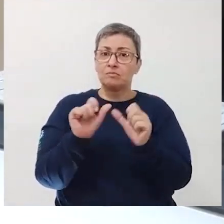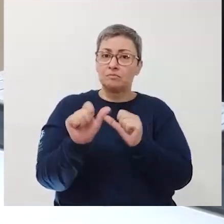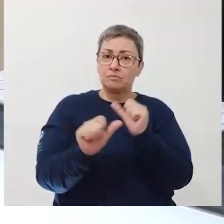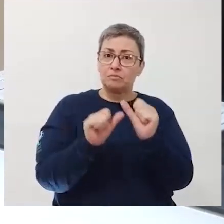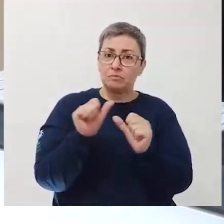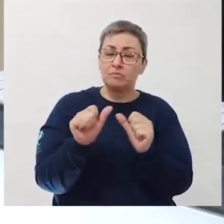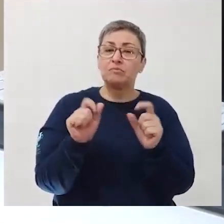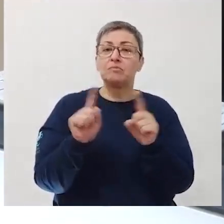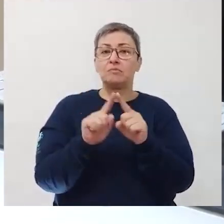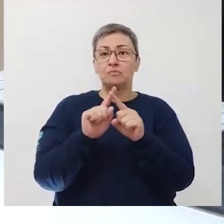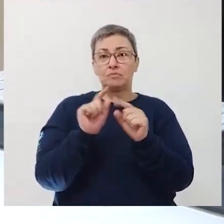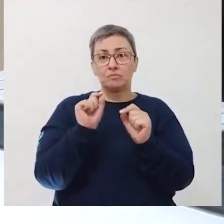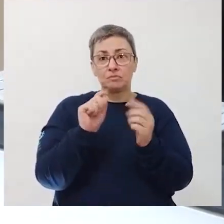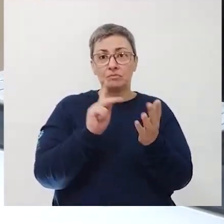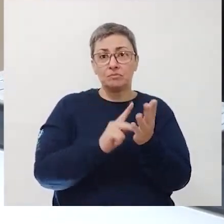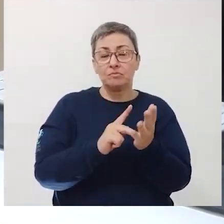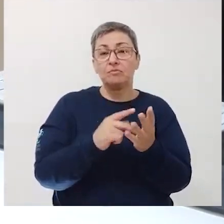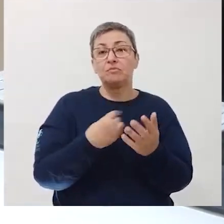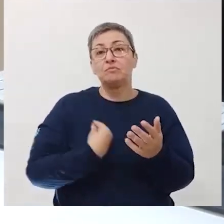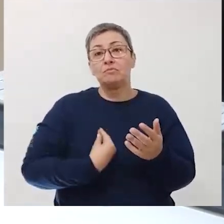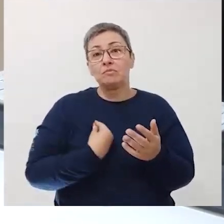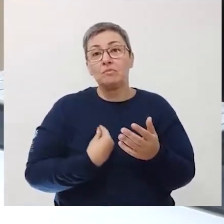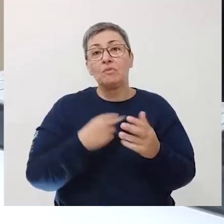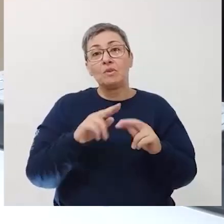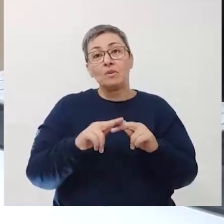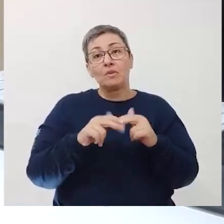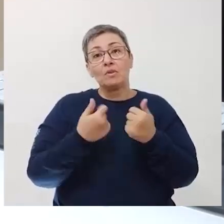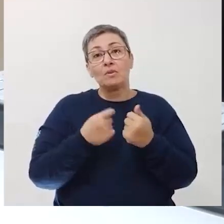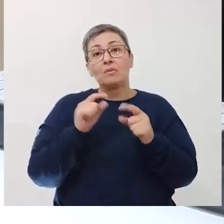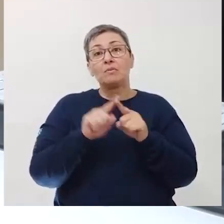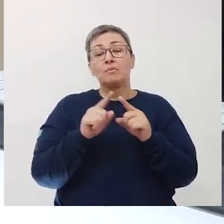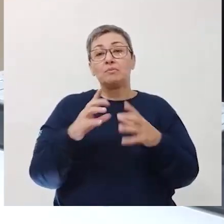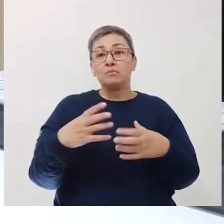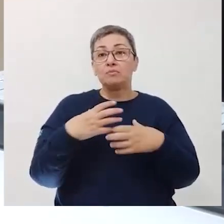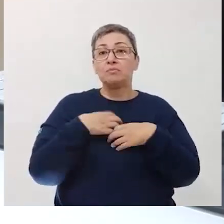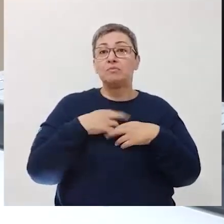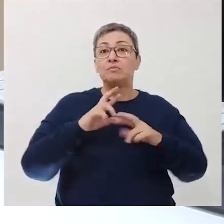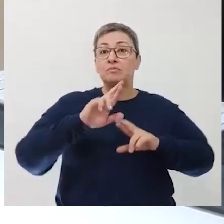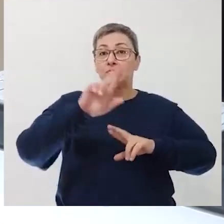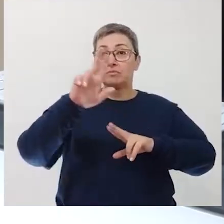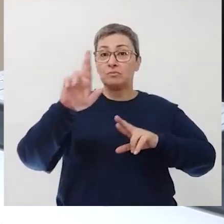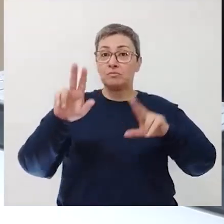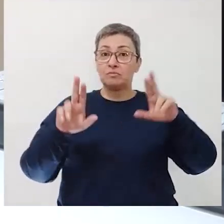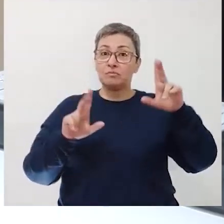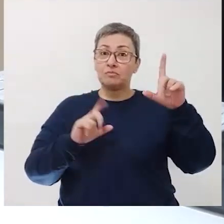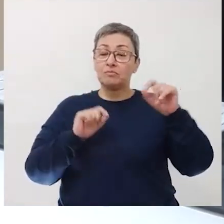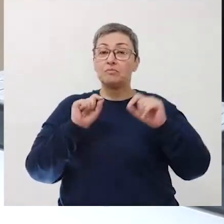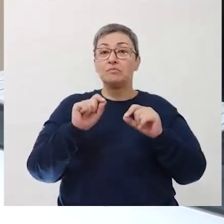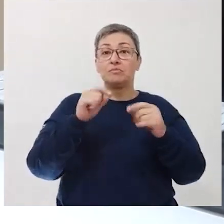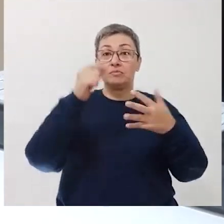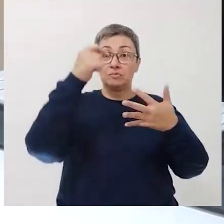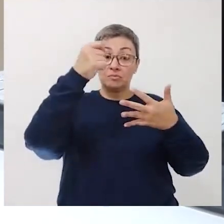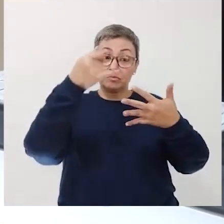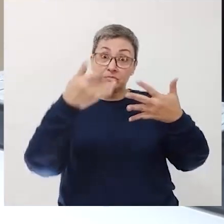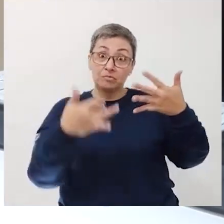e transformação da realidade. Com isso se formam as diferentes